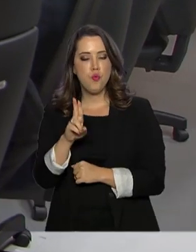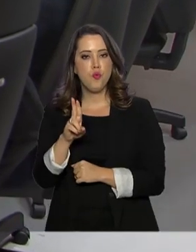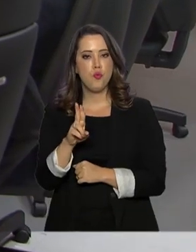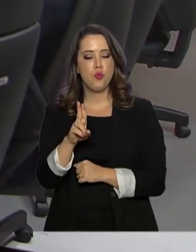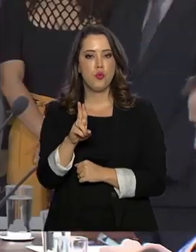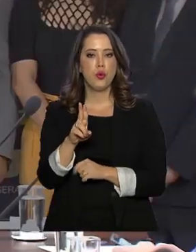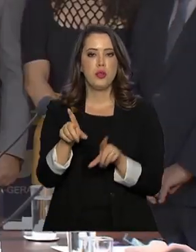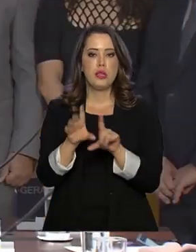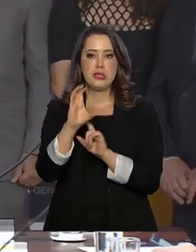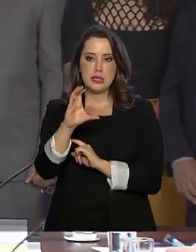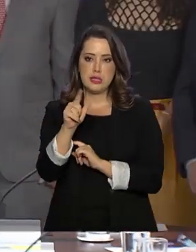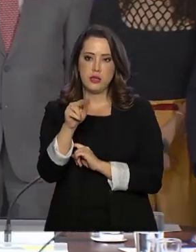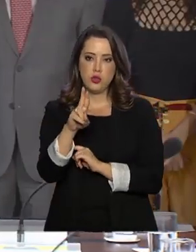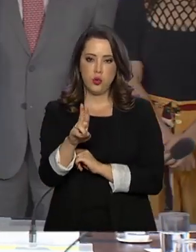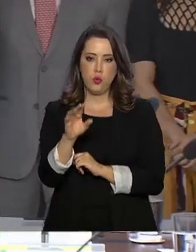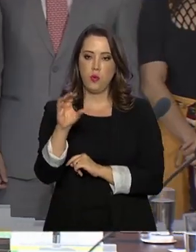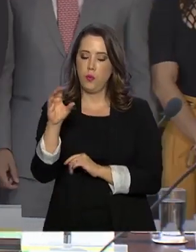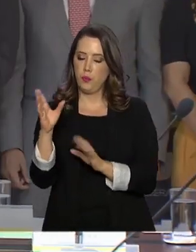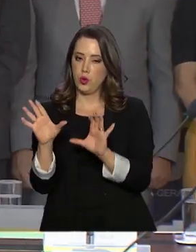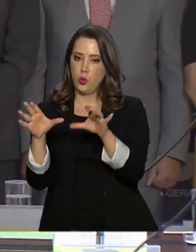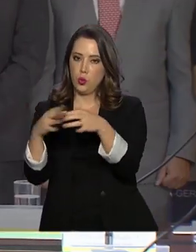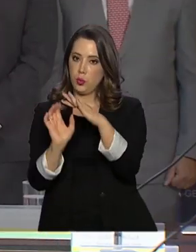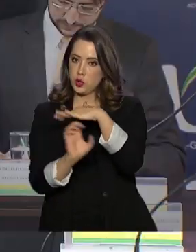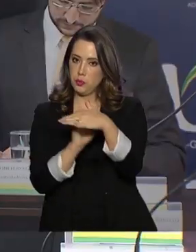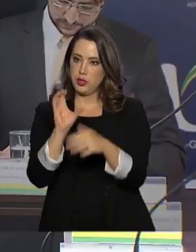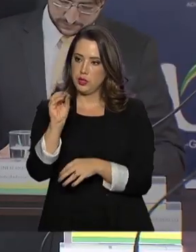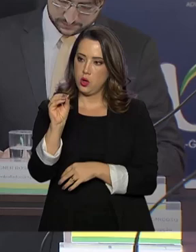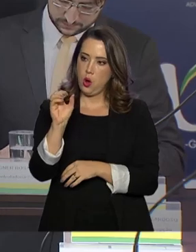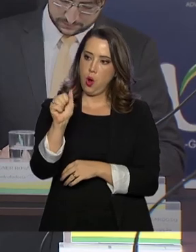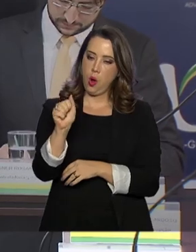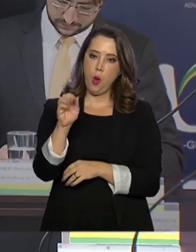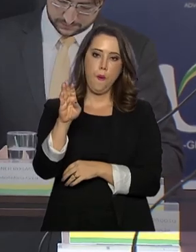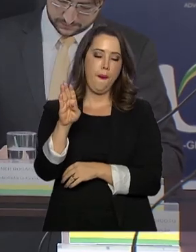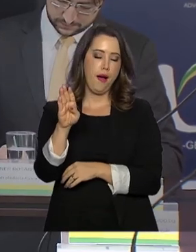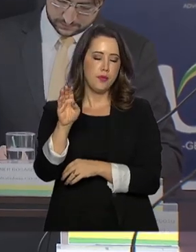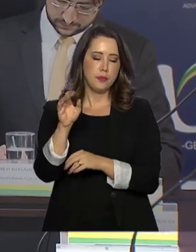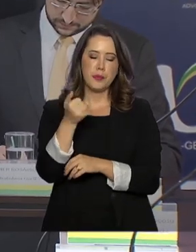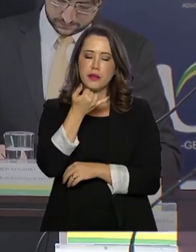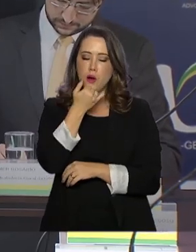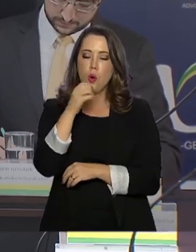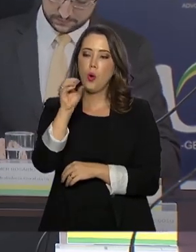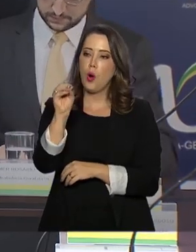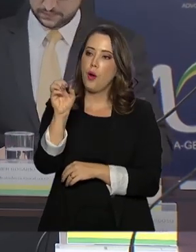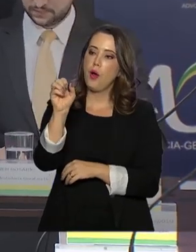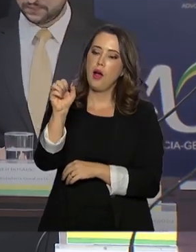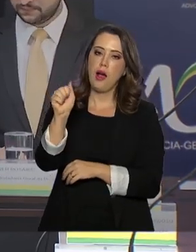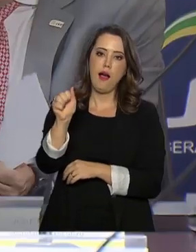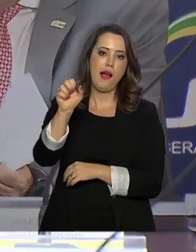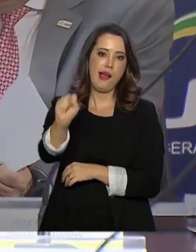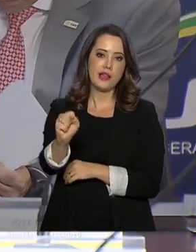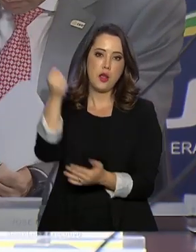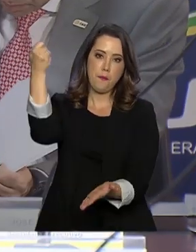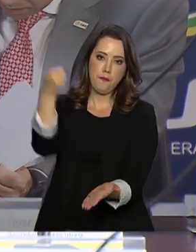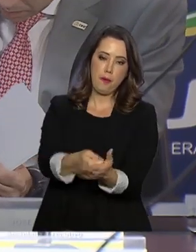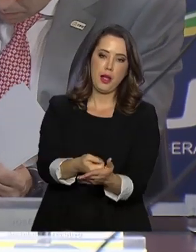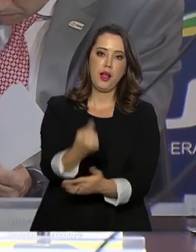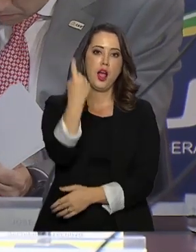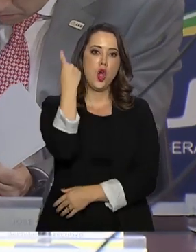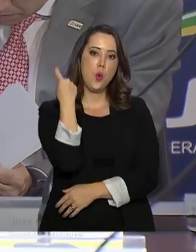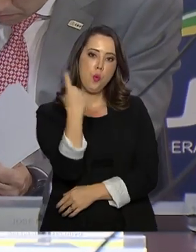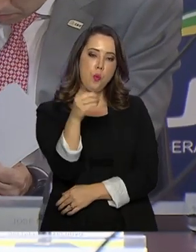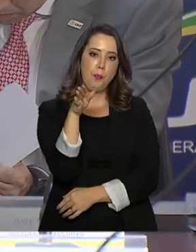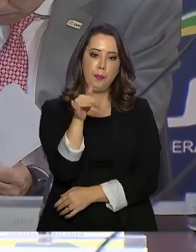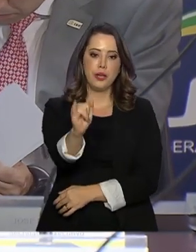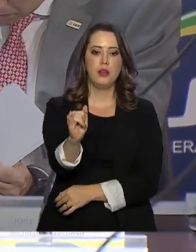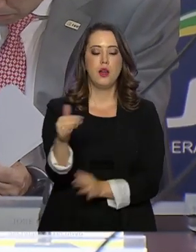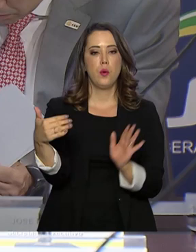OAS vai pagar um total de R 1,920 bilhão até dezembro de